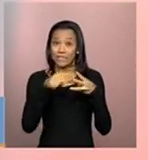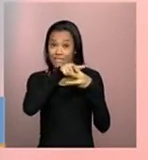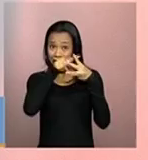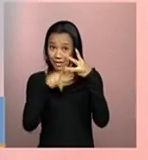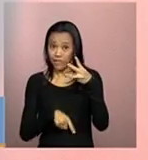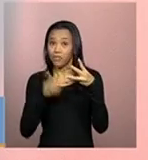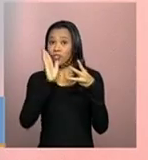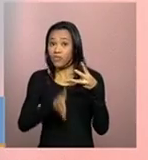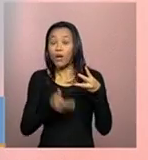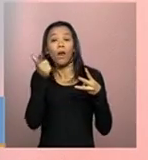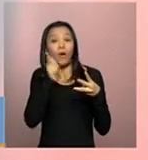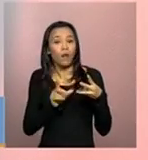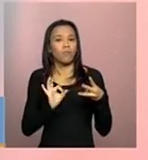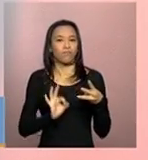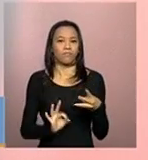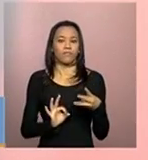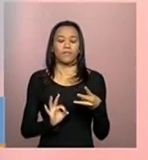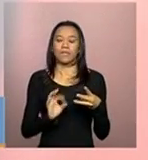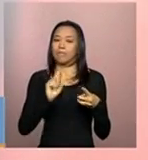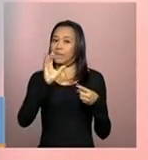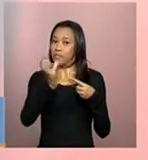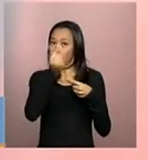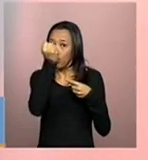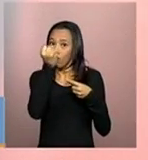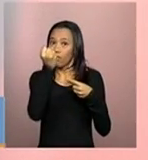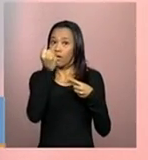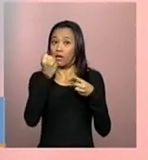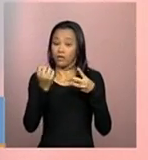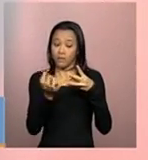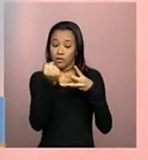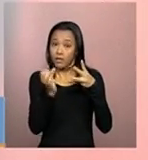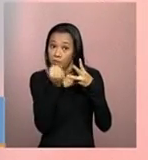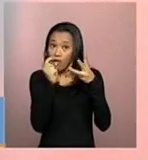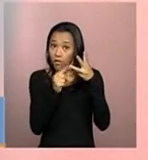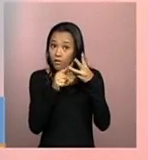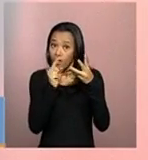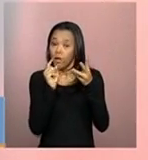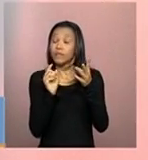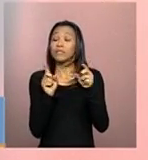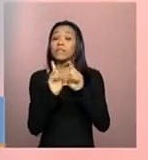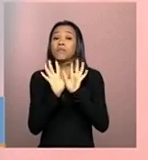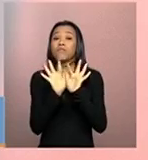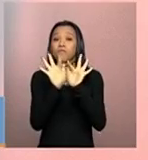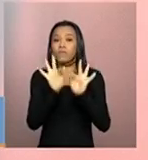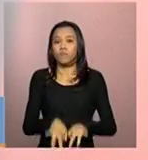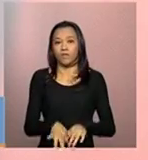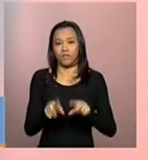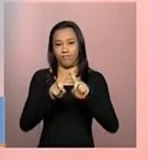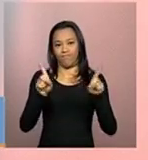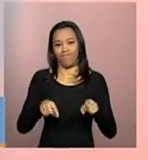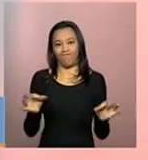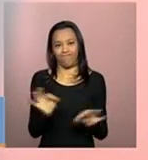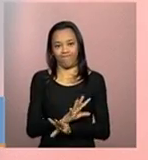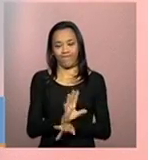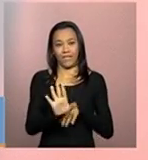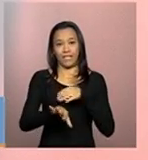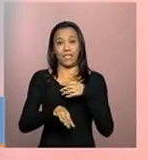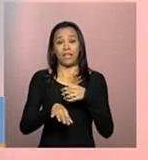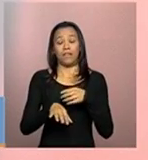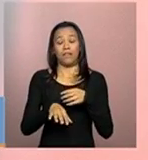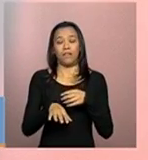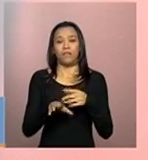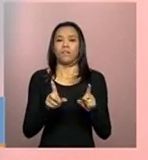sessões, você tem que salvar essa terceira e finalizar o cadastro. Voltando ao detalhe,